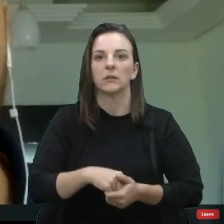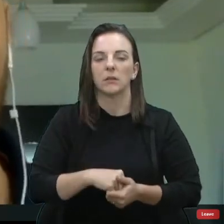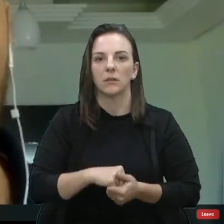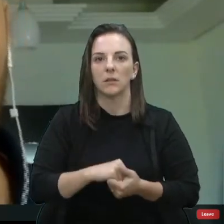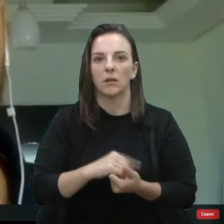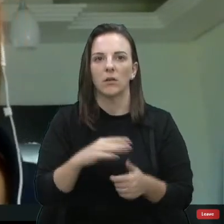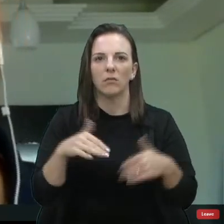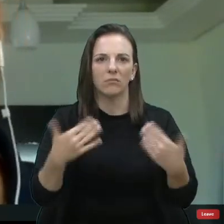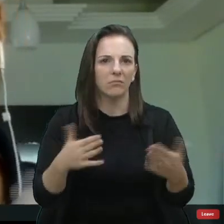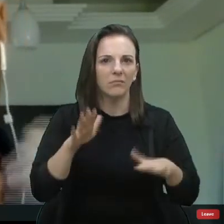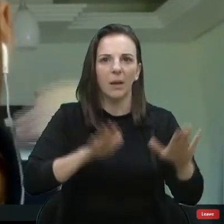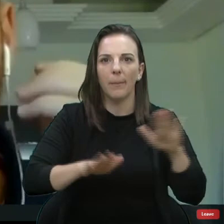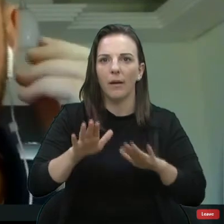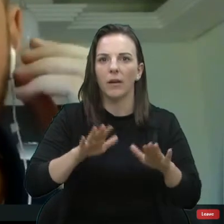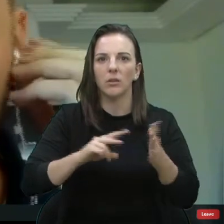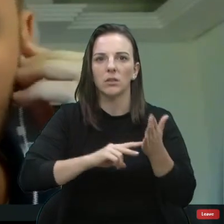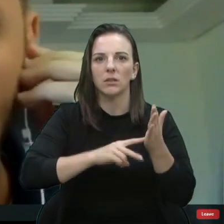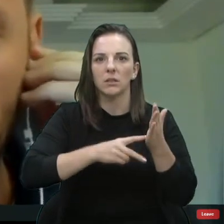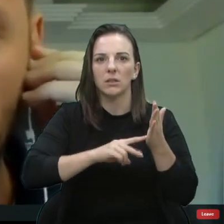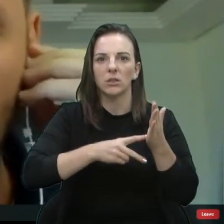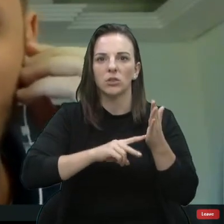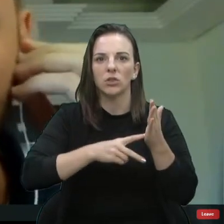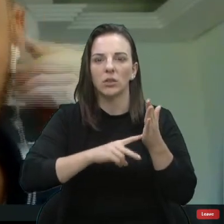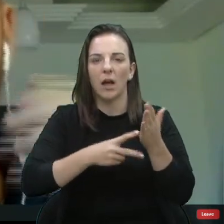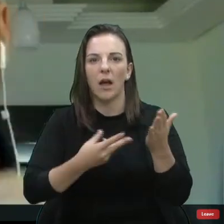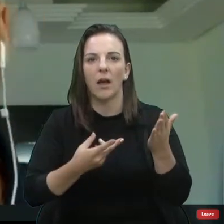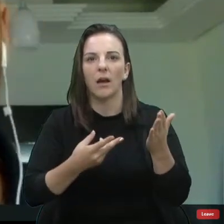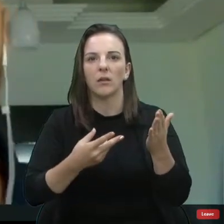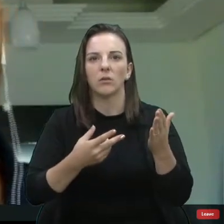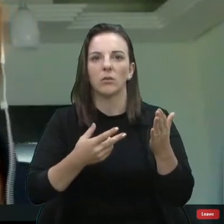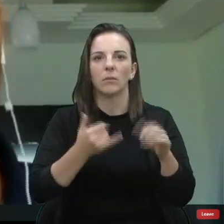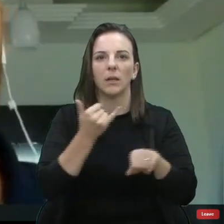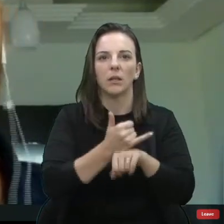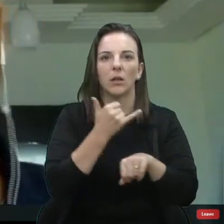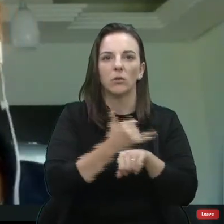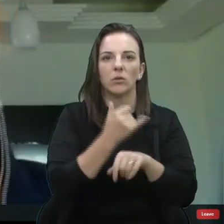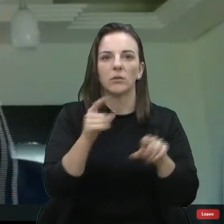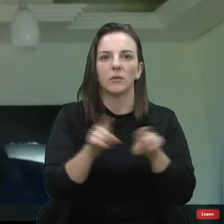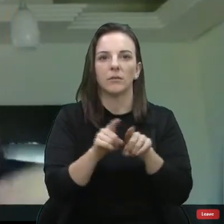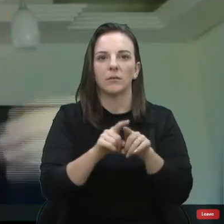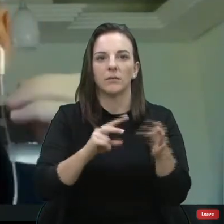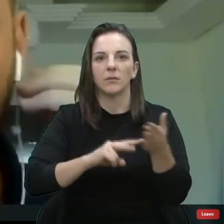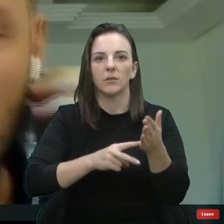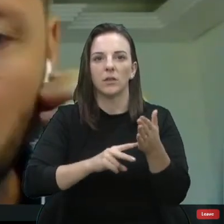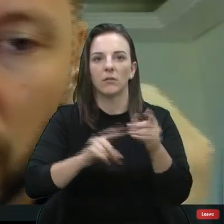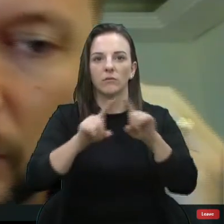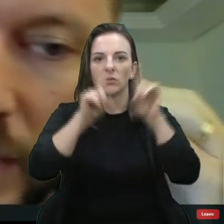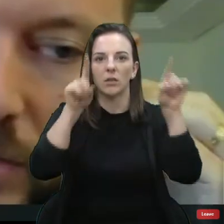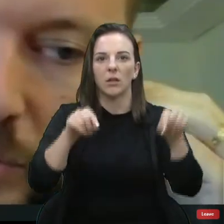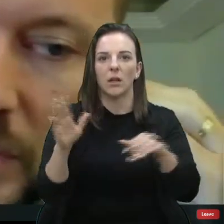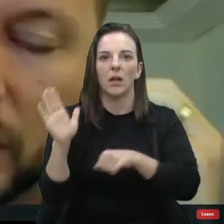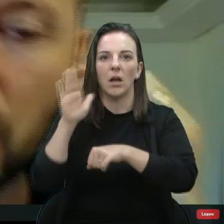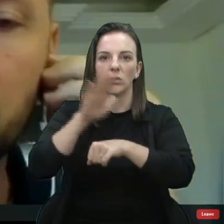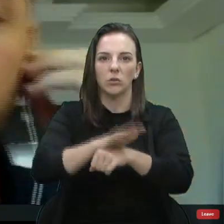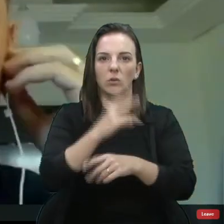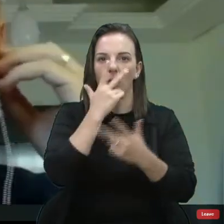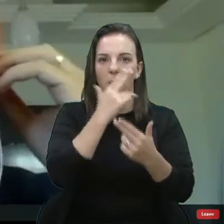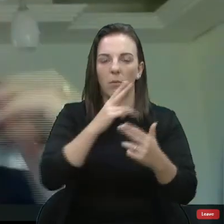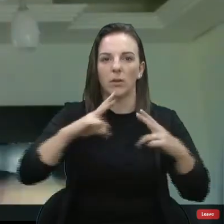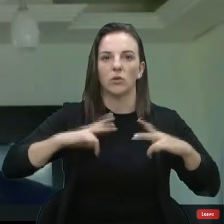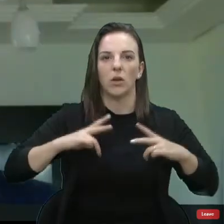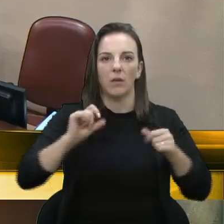a pouco, o sindicato, e os metalúrgicos têm bastante dinheiro, o sindicato e servidores possam também fazer uma colaboração como a iniciativa privada fez. Obrigado, senhor presidente.